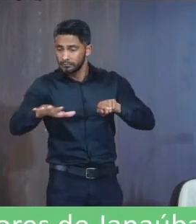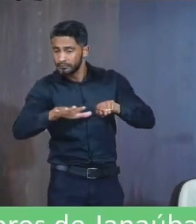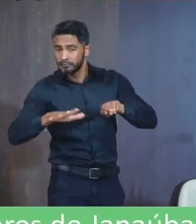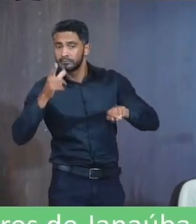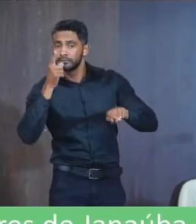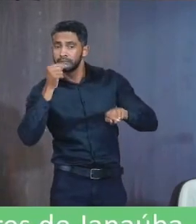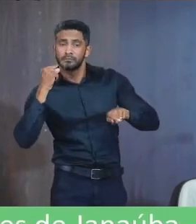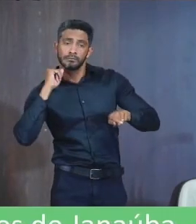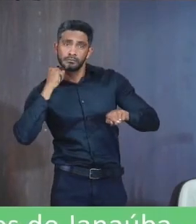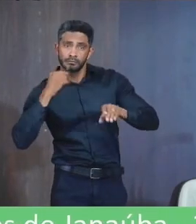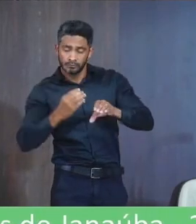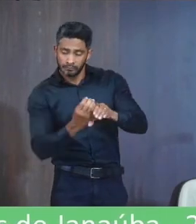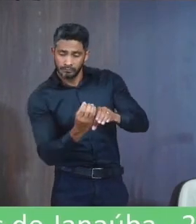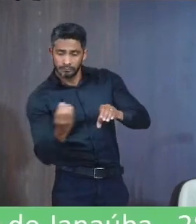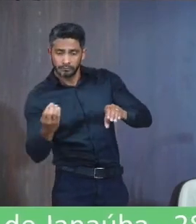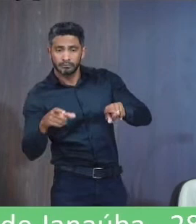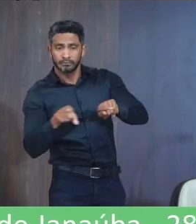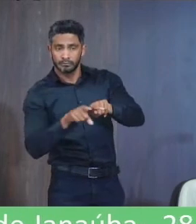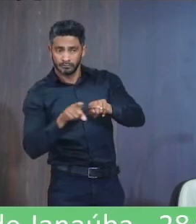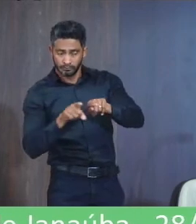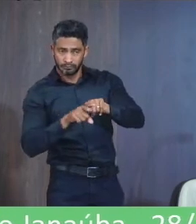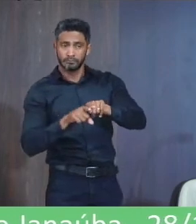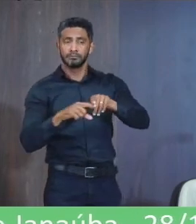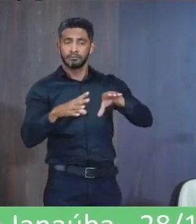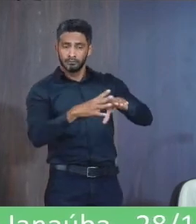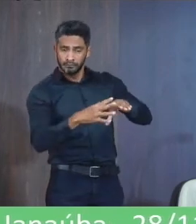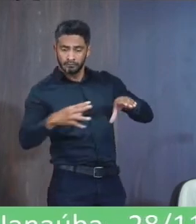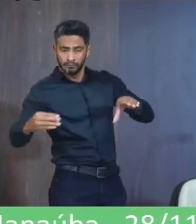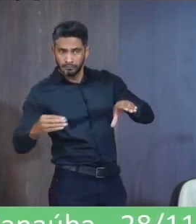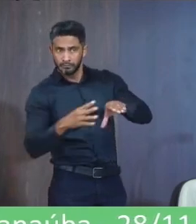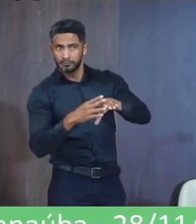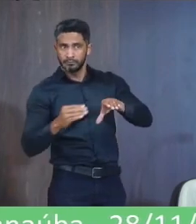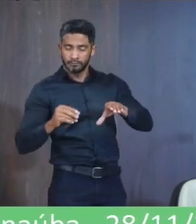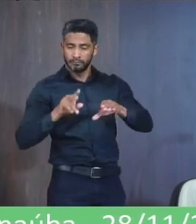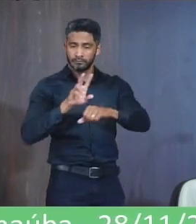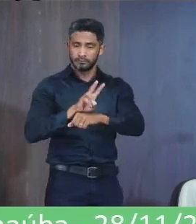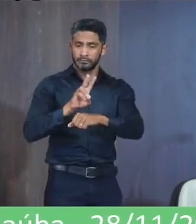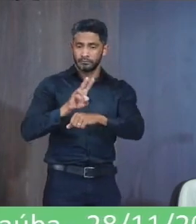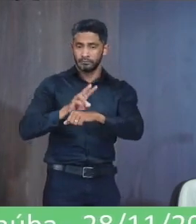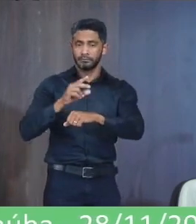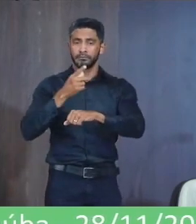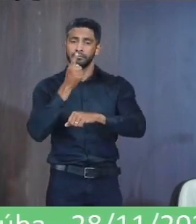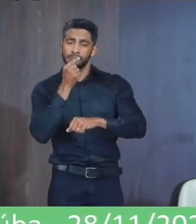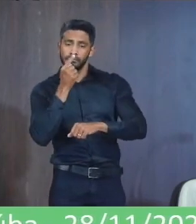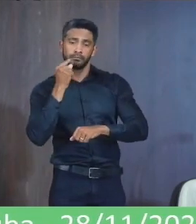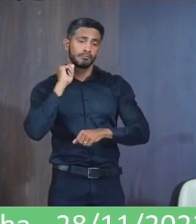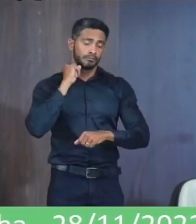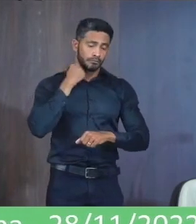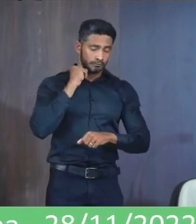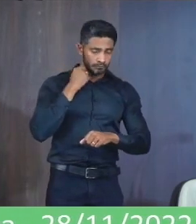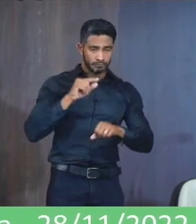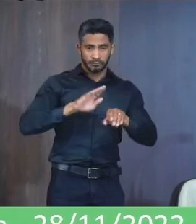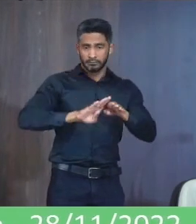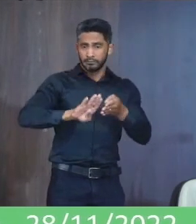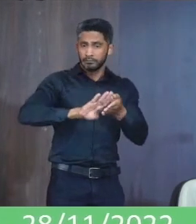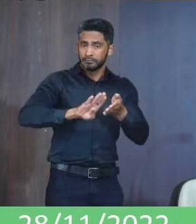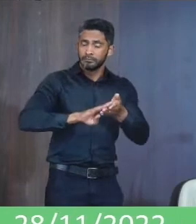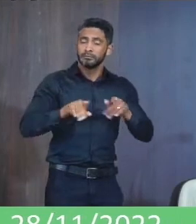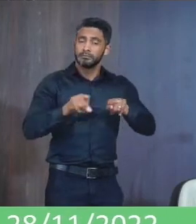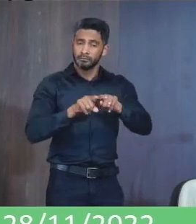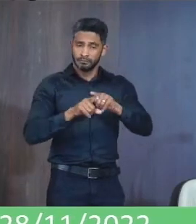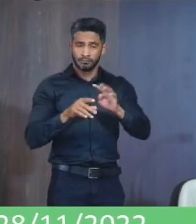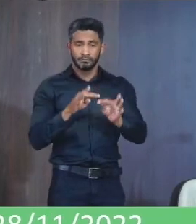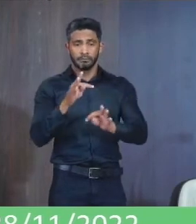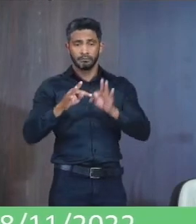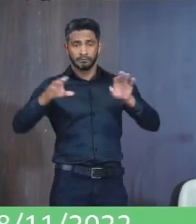Servidos Por rede Pública E da coleta E tratamento De esgotos Desde que Com viabilidade Técnica De